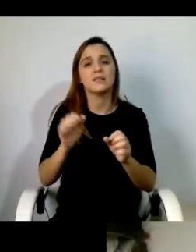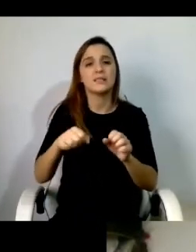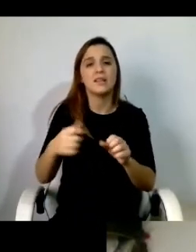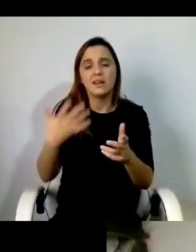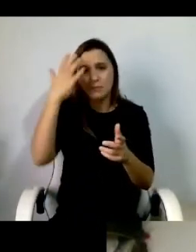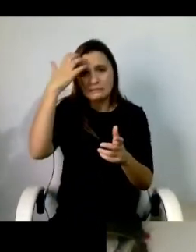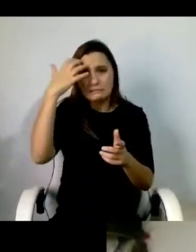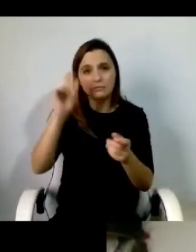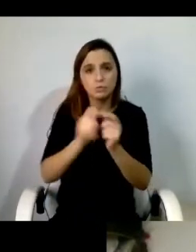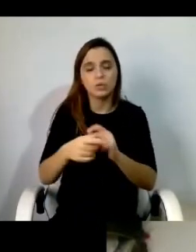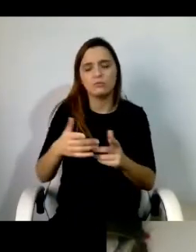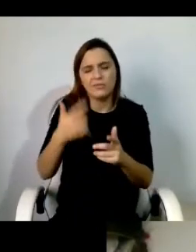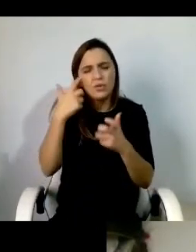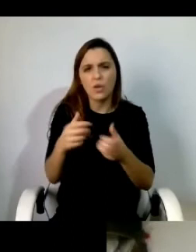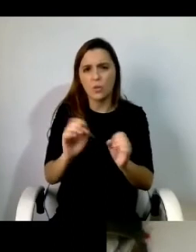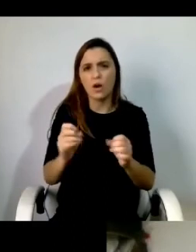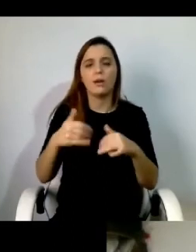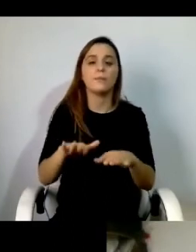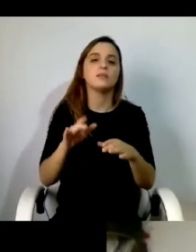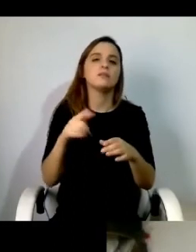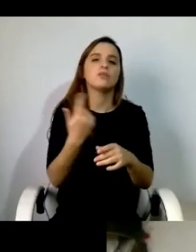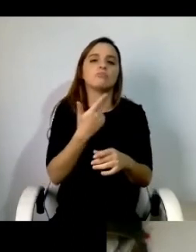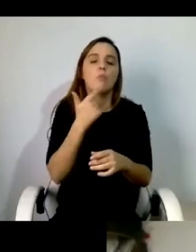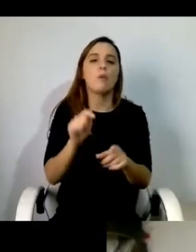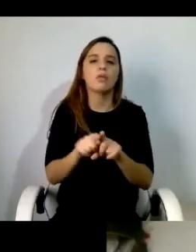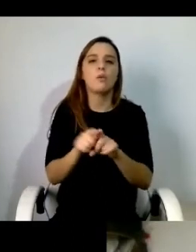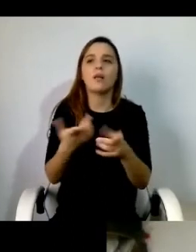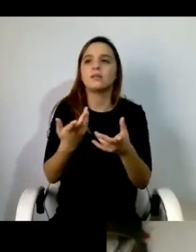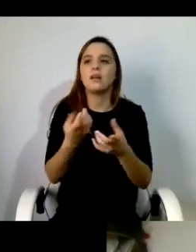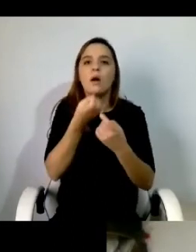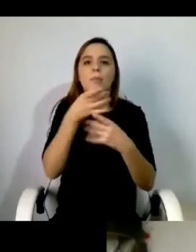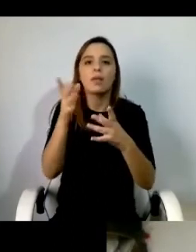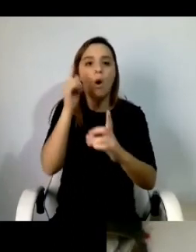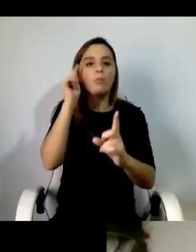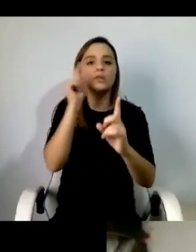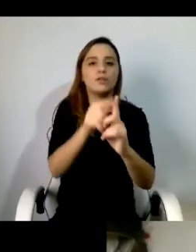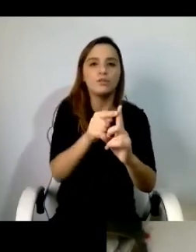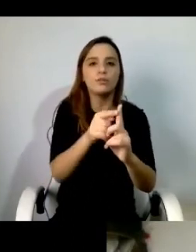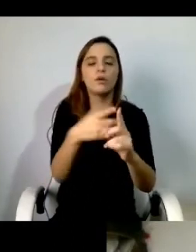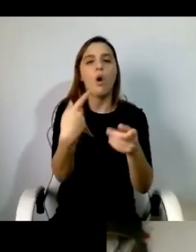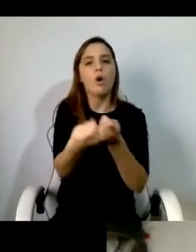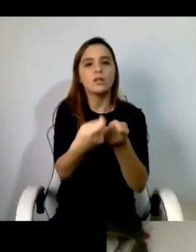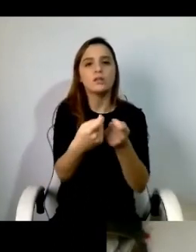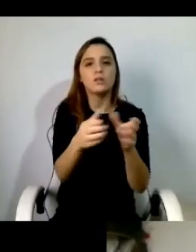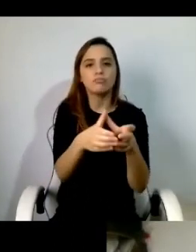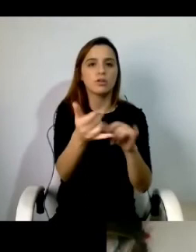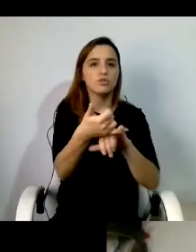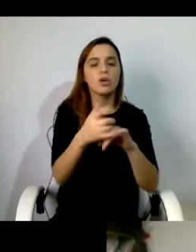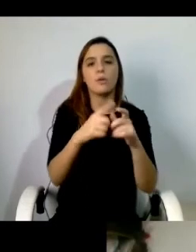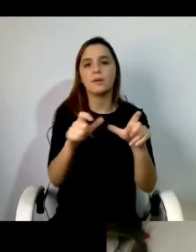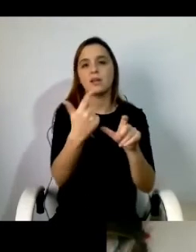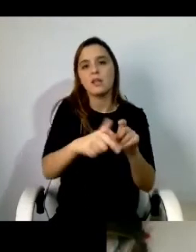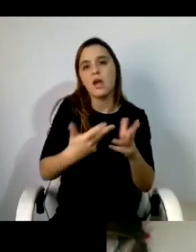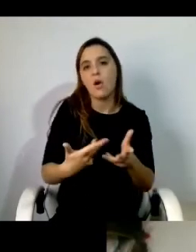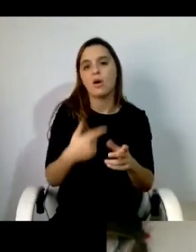mas acho não podemos desperdiçar face à complexidade deste objetivo as organizações que temos no terreno eu falo por exemplo de